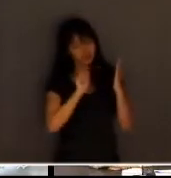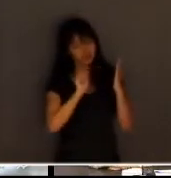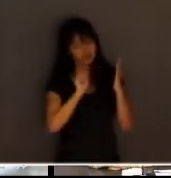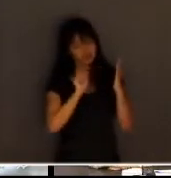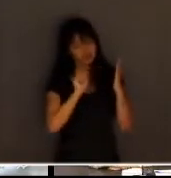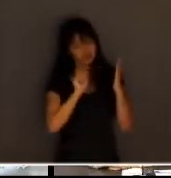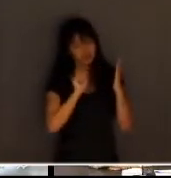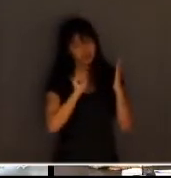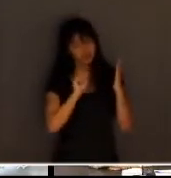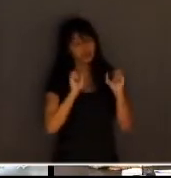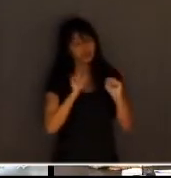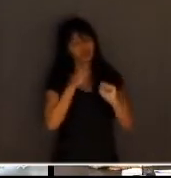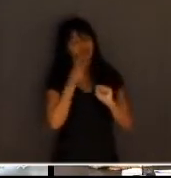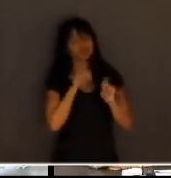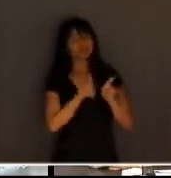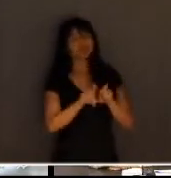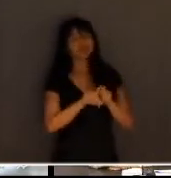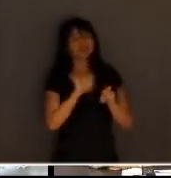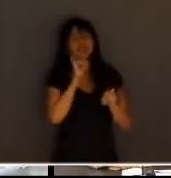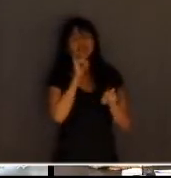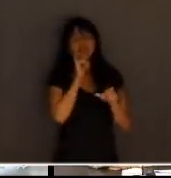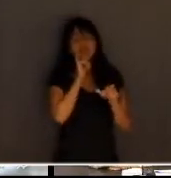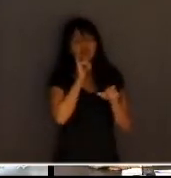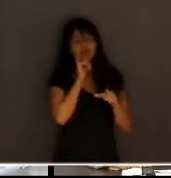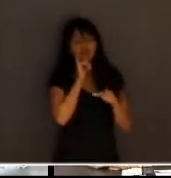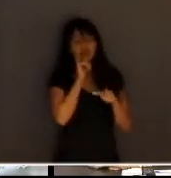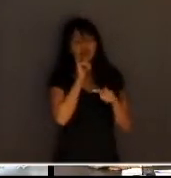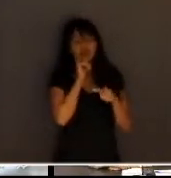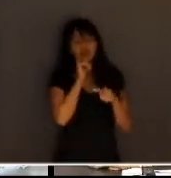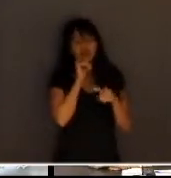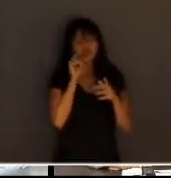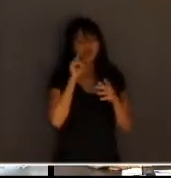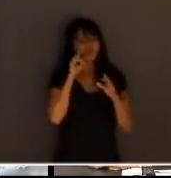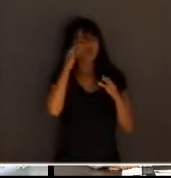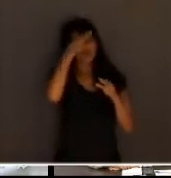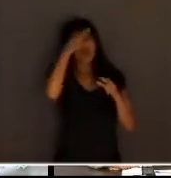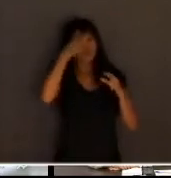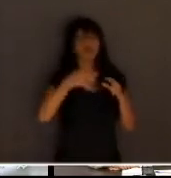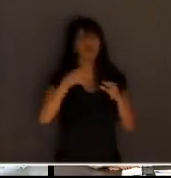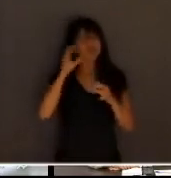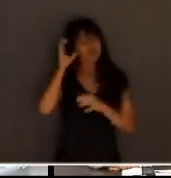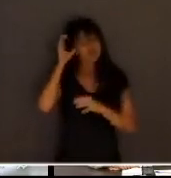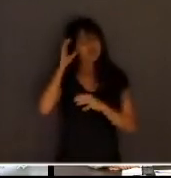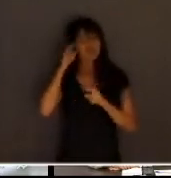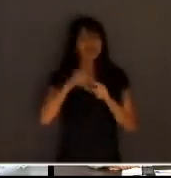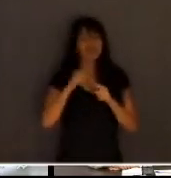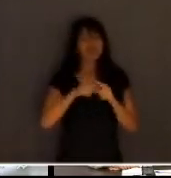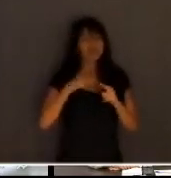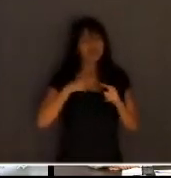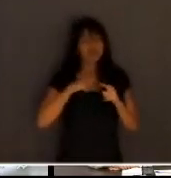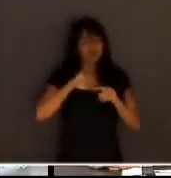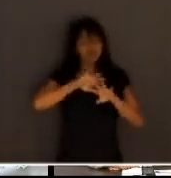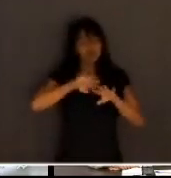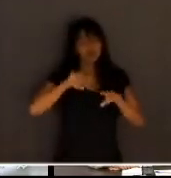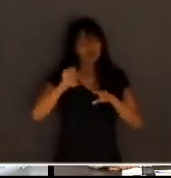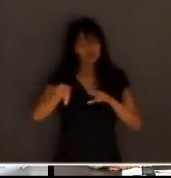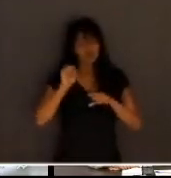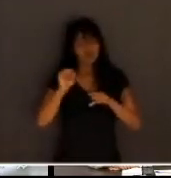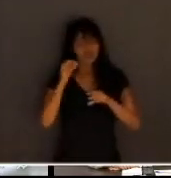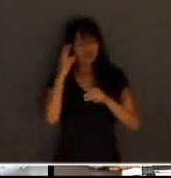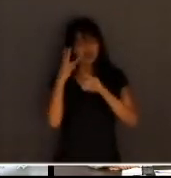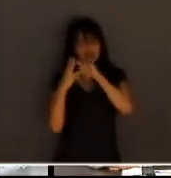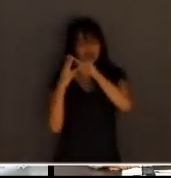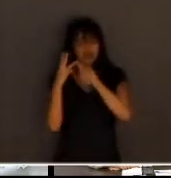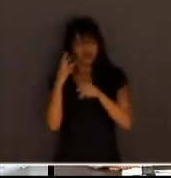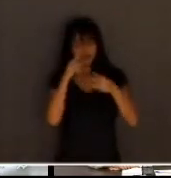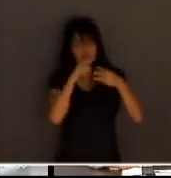pode falar e sempre com muito bom senso. Eu separei três situações, se possível for, de a gente cuidar